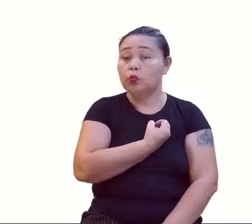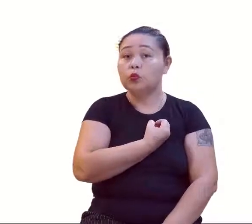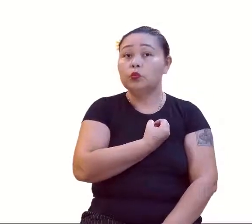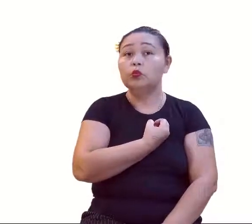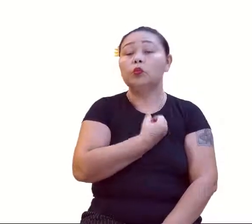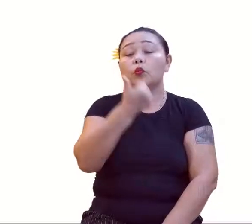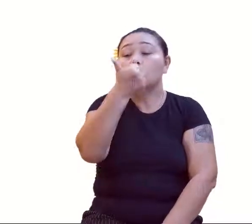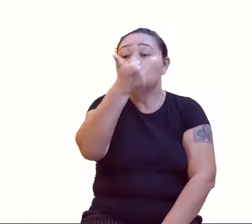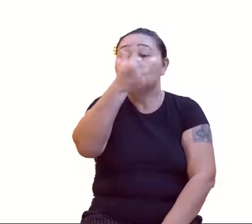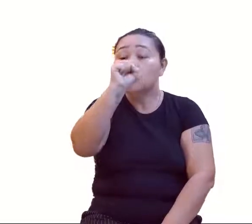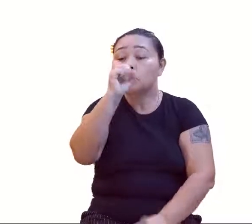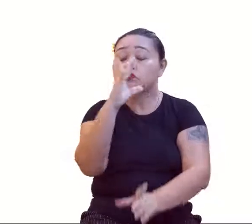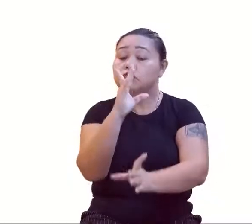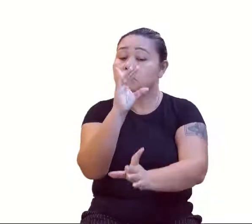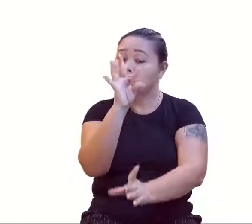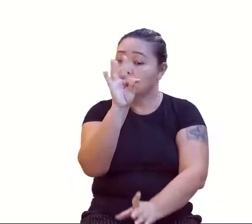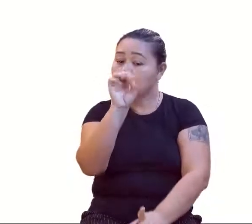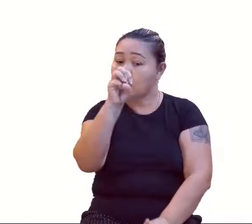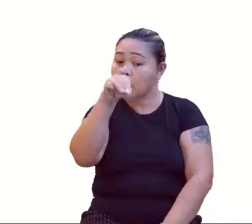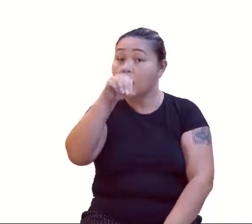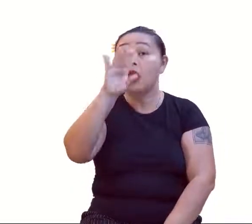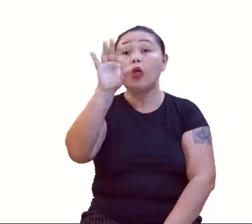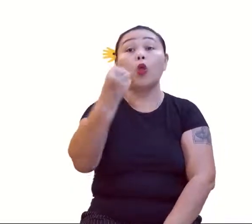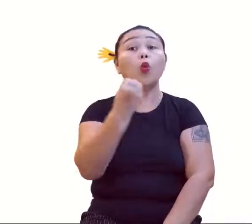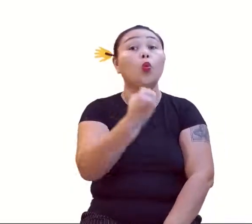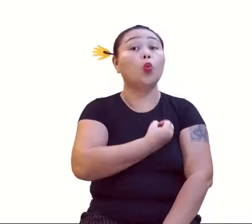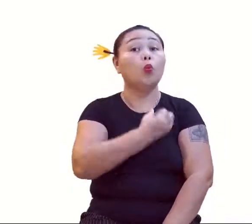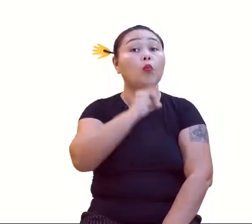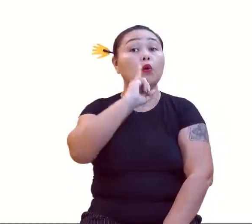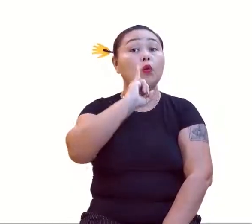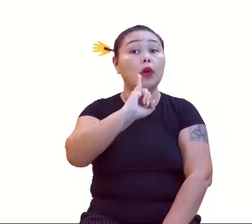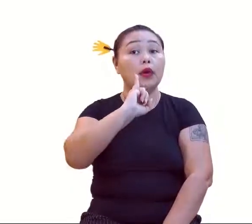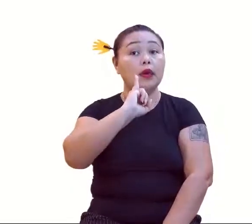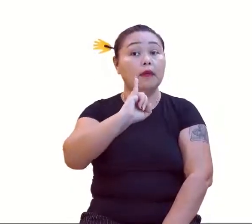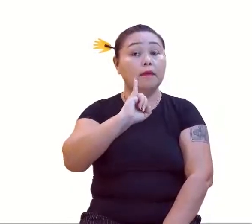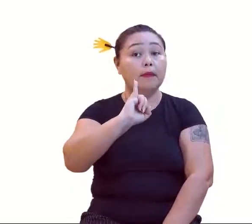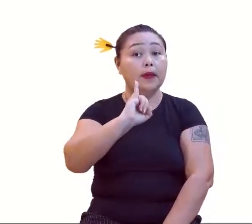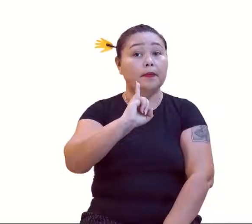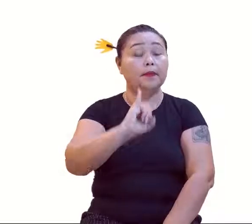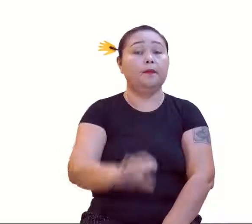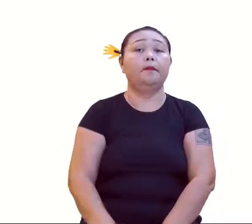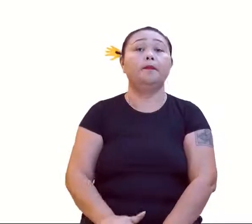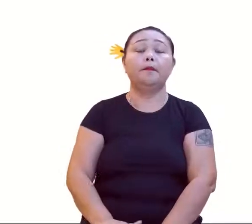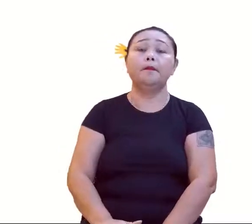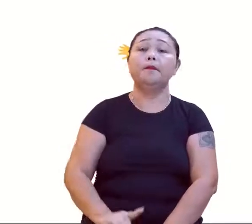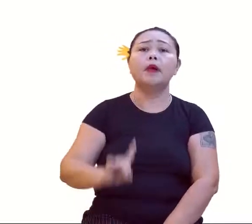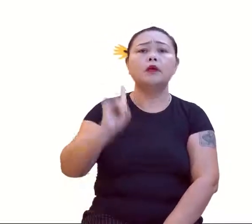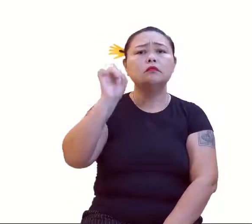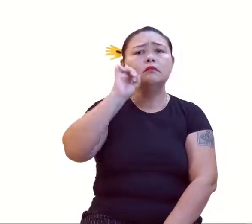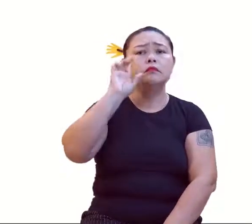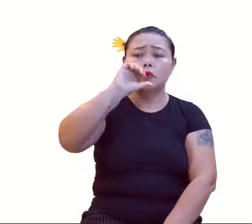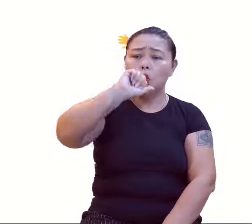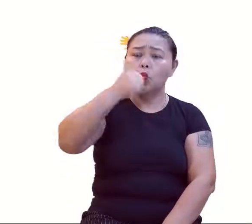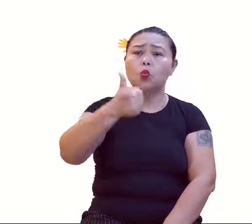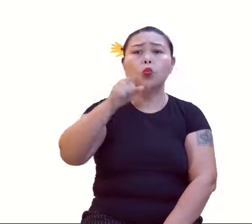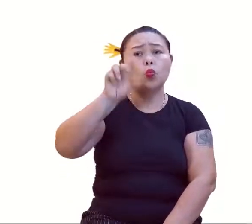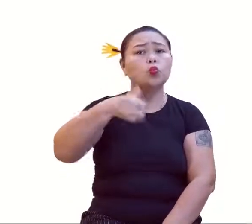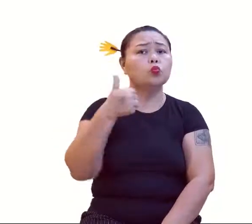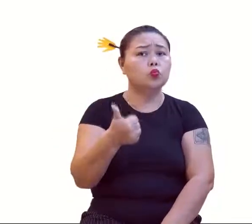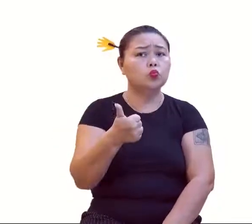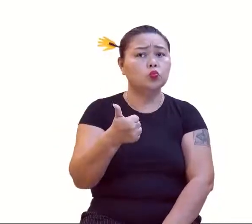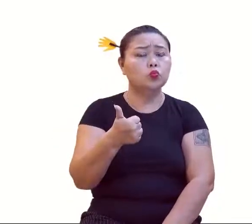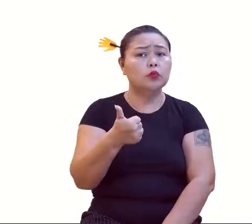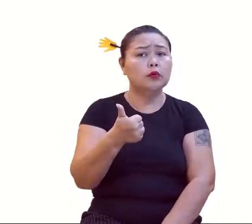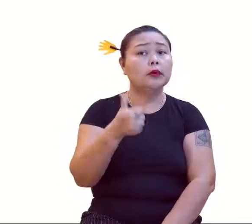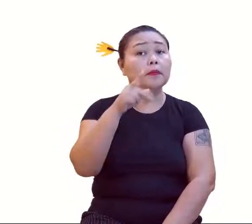Décimo oitavo número ímpar. E aí, a gente vai começar o nosso A1, já vai ser o próprio 1, né? Que é o primeiro número